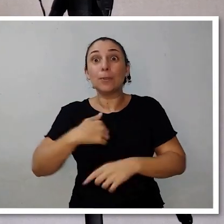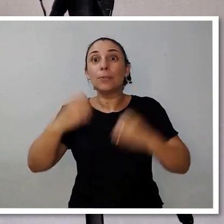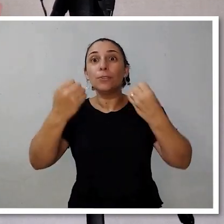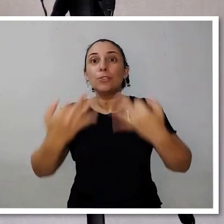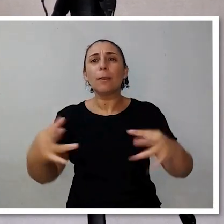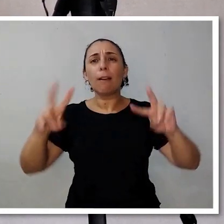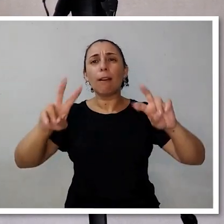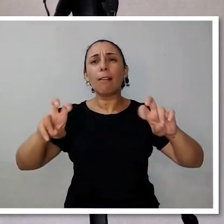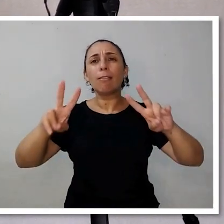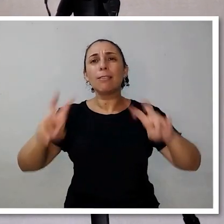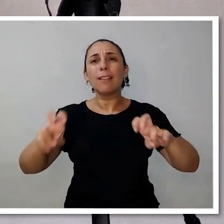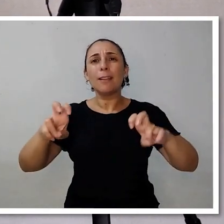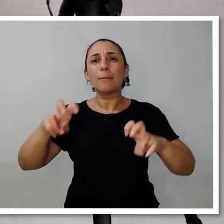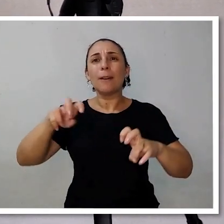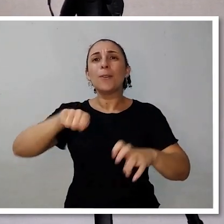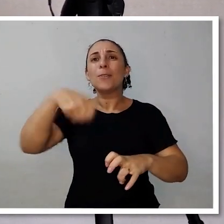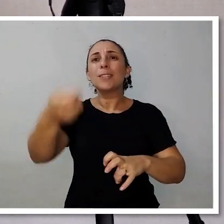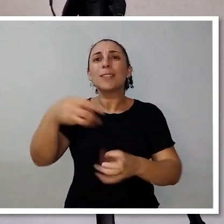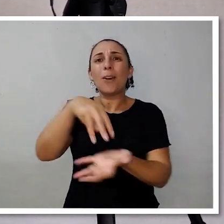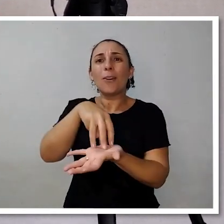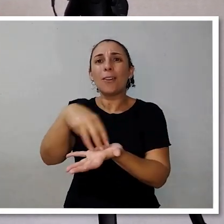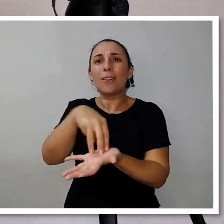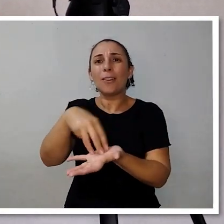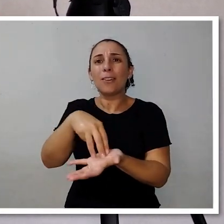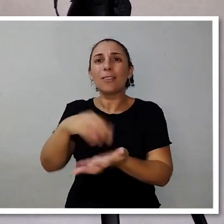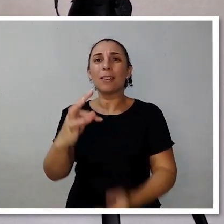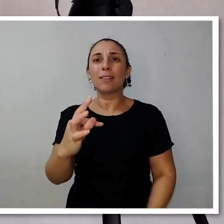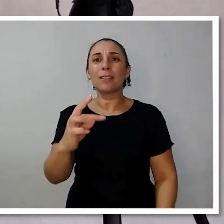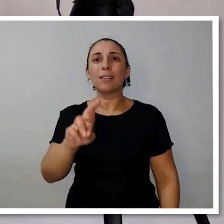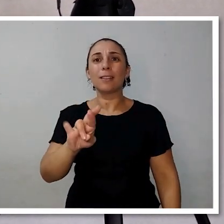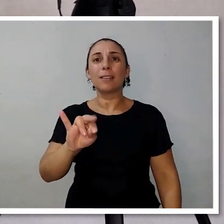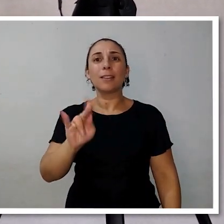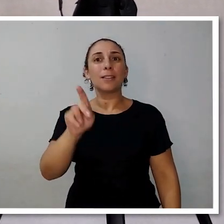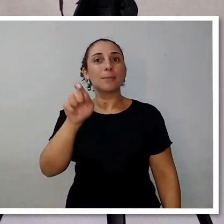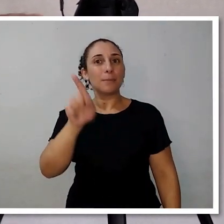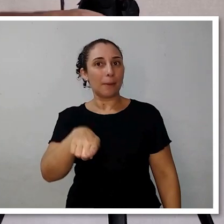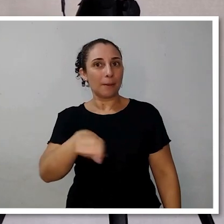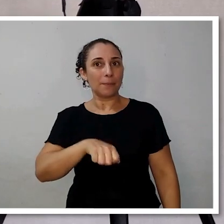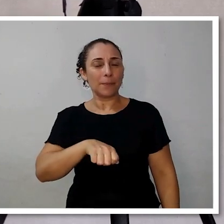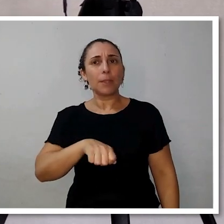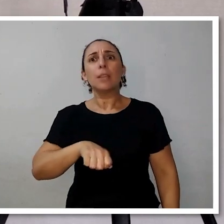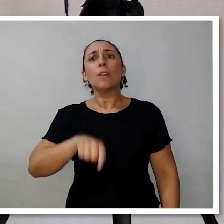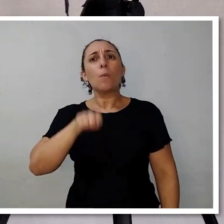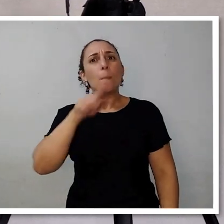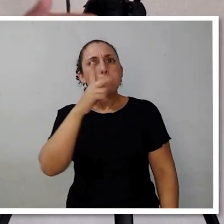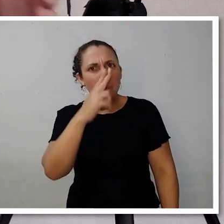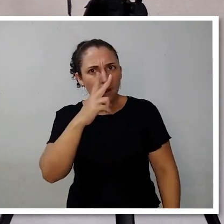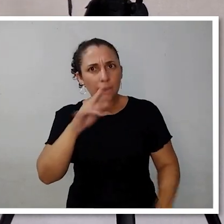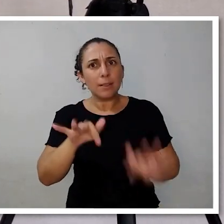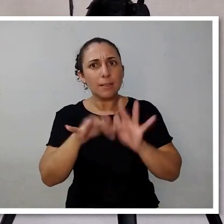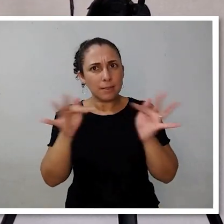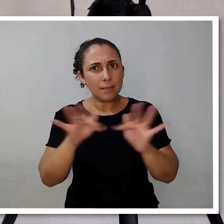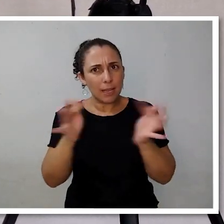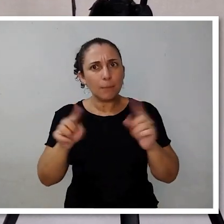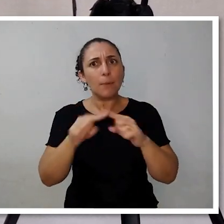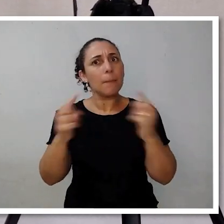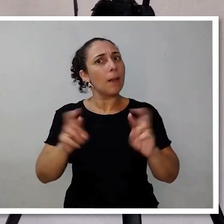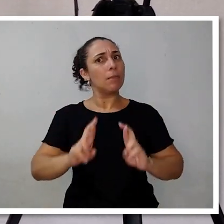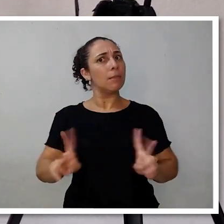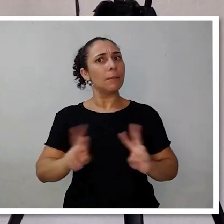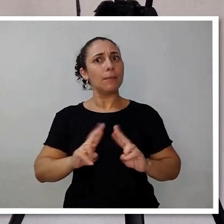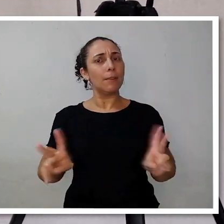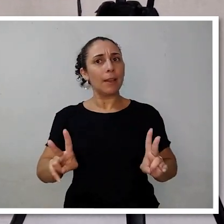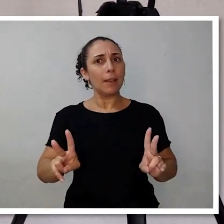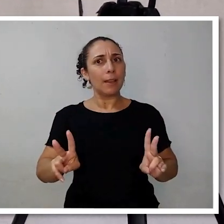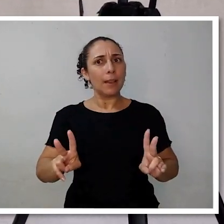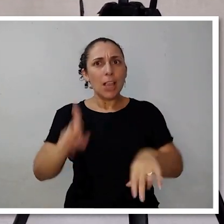do canal que eu falo sobre equipamentos fotográficos. E eu escolhi começar por um que eu utilizo muito, que são os tripés. Parece algo simples, mas